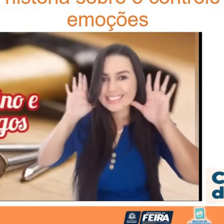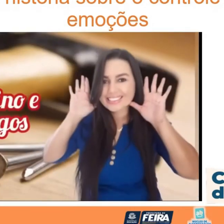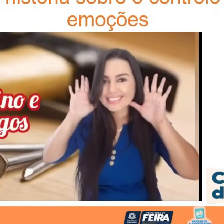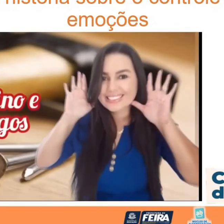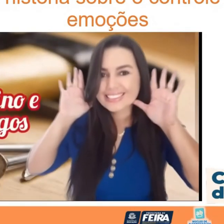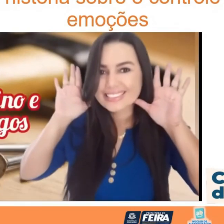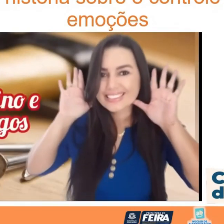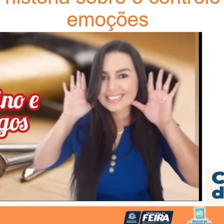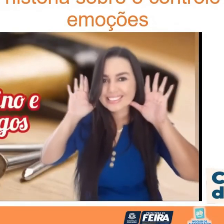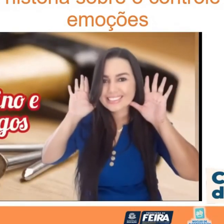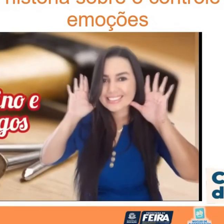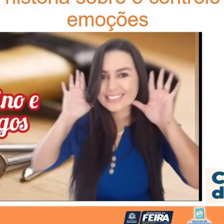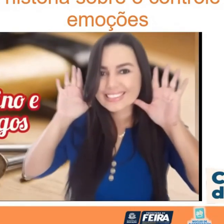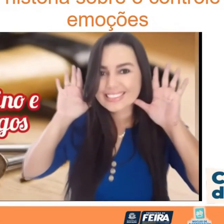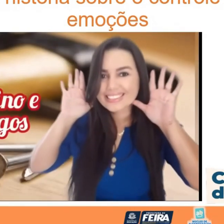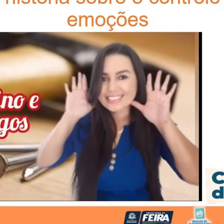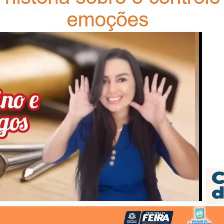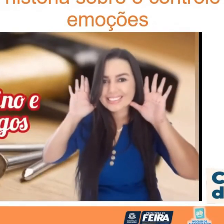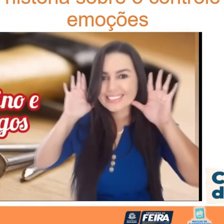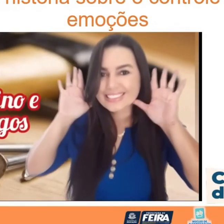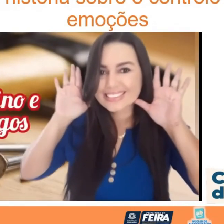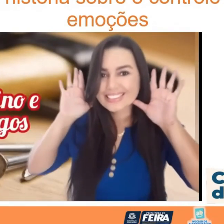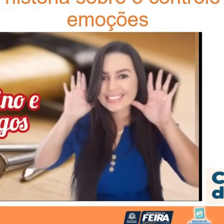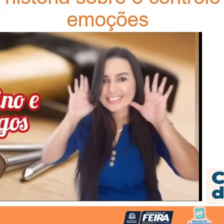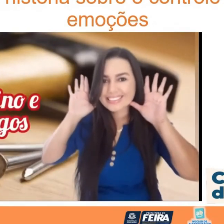O menino E os pregos